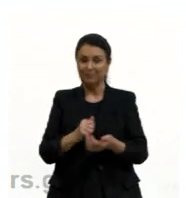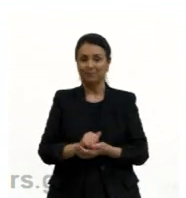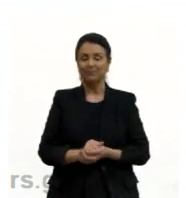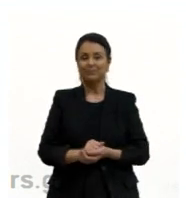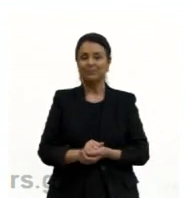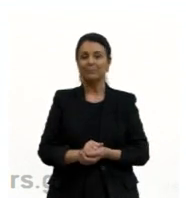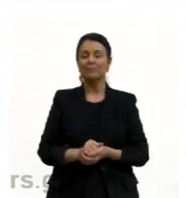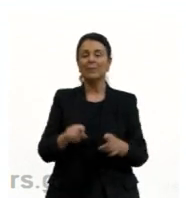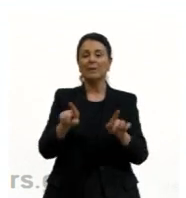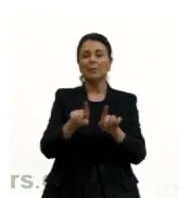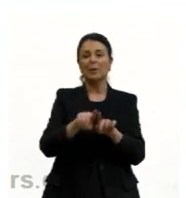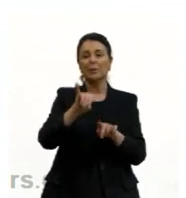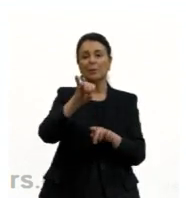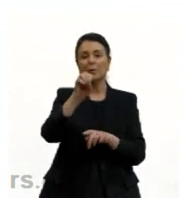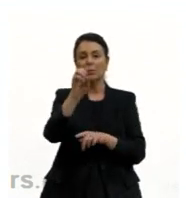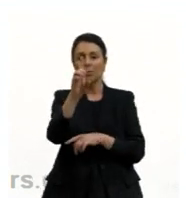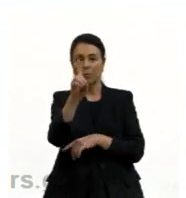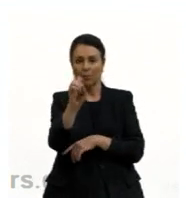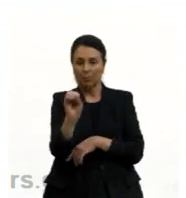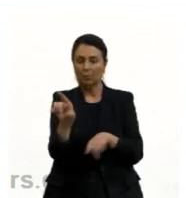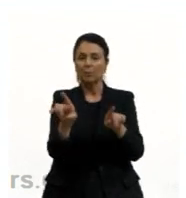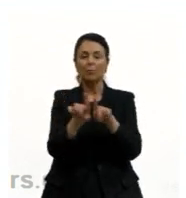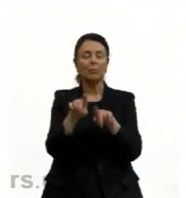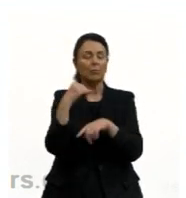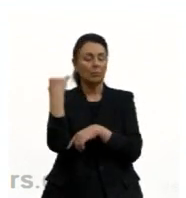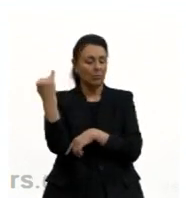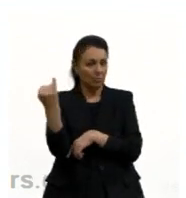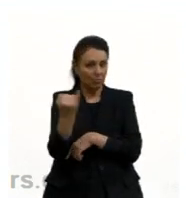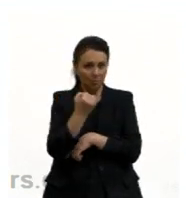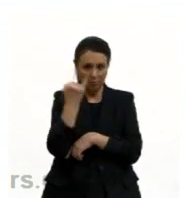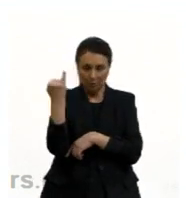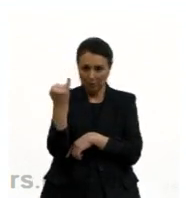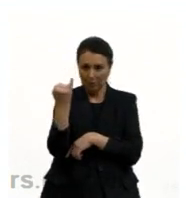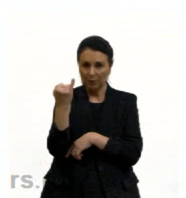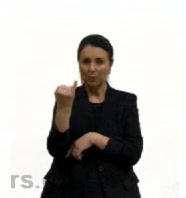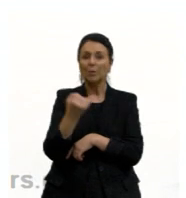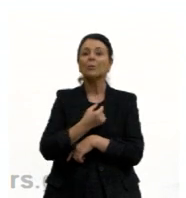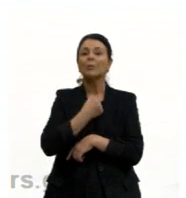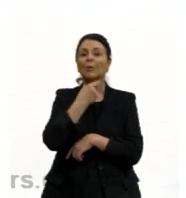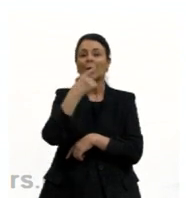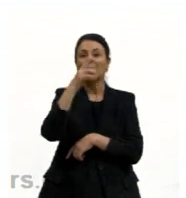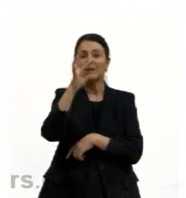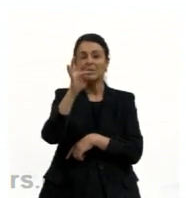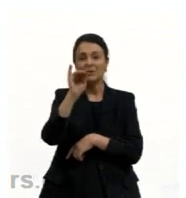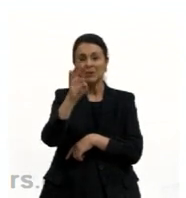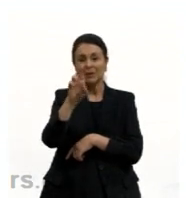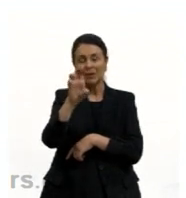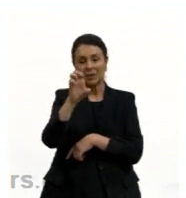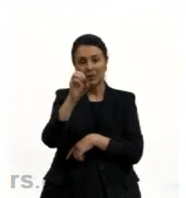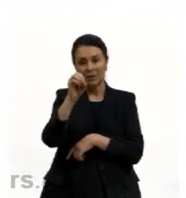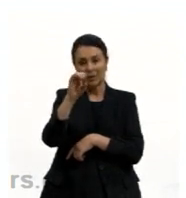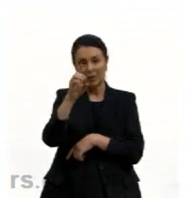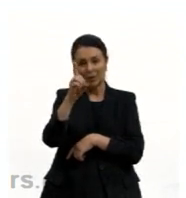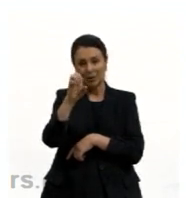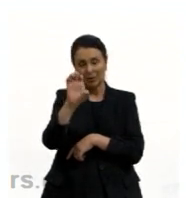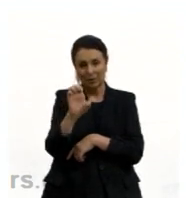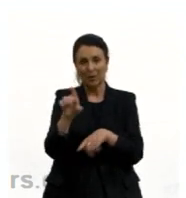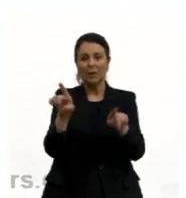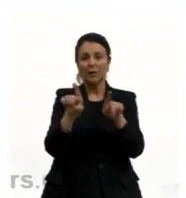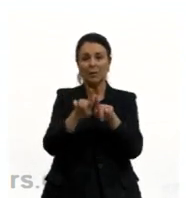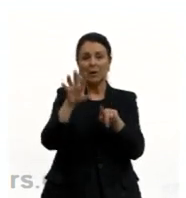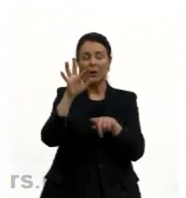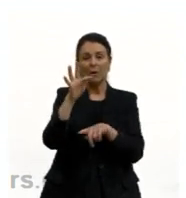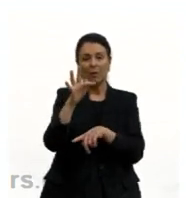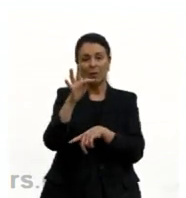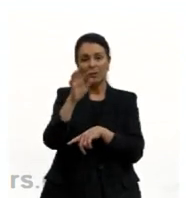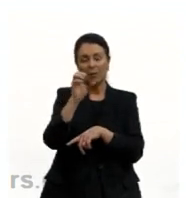O iodo, né, que é fundamental para as glândulas da tireoide. O fósforo, que faz parte da formação do DNA, né, da